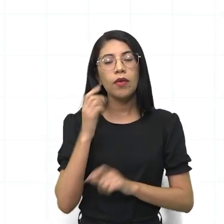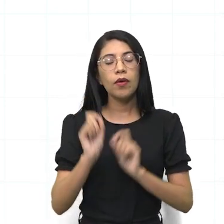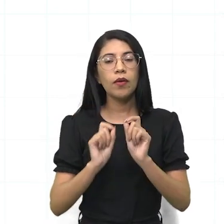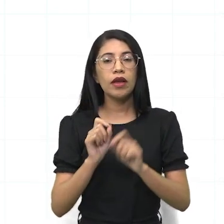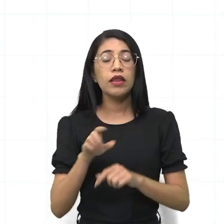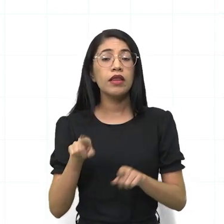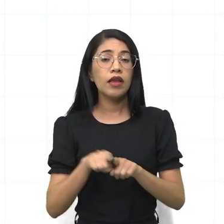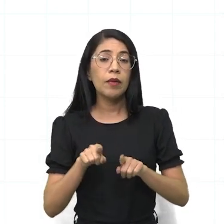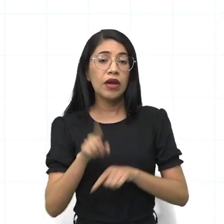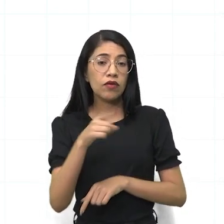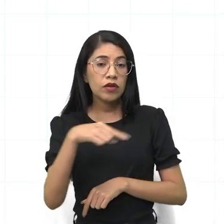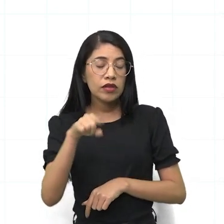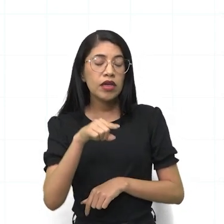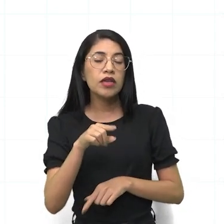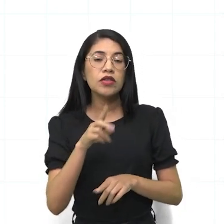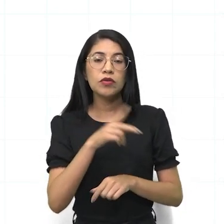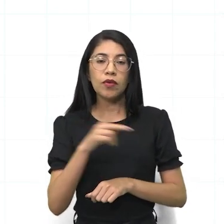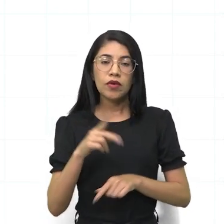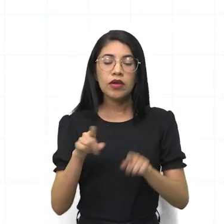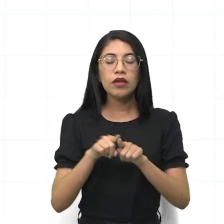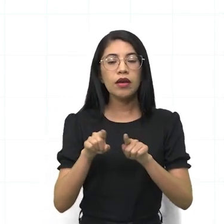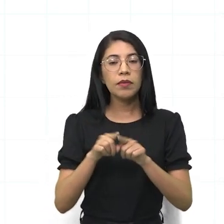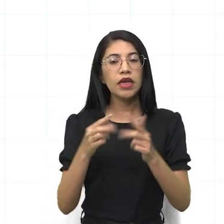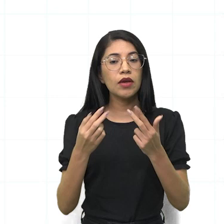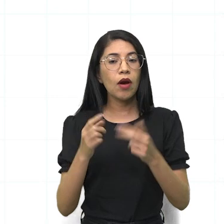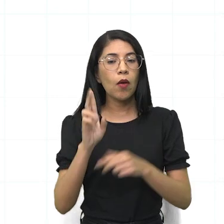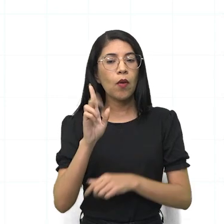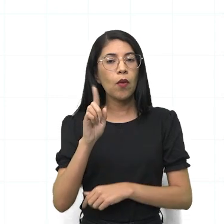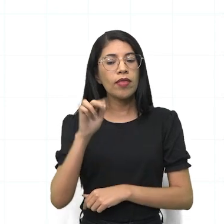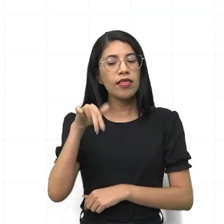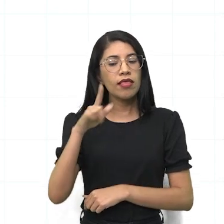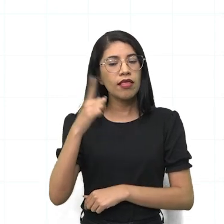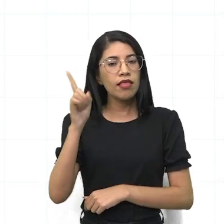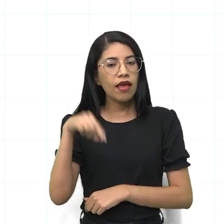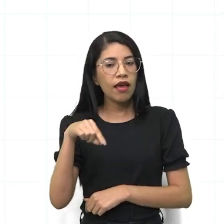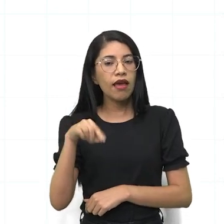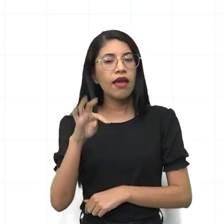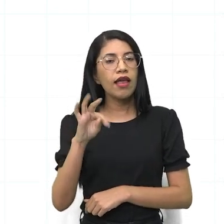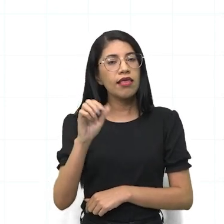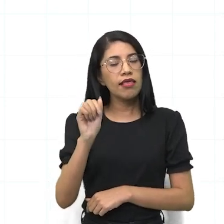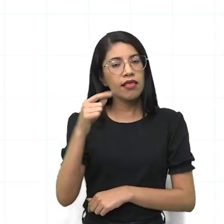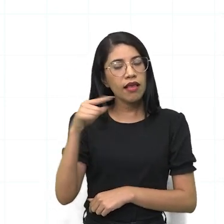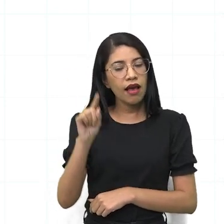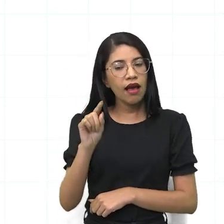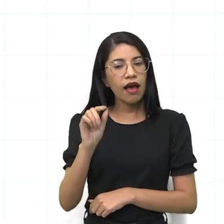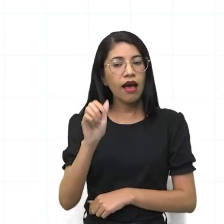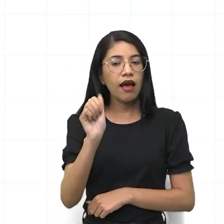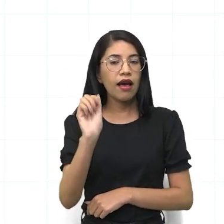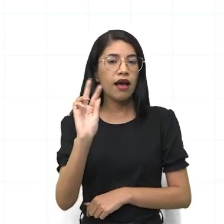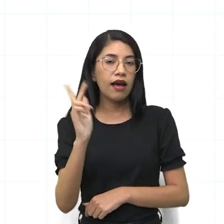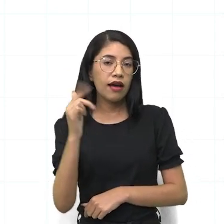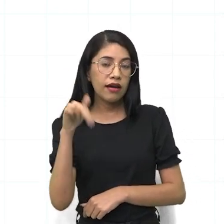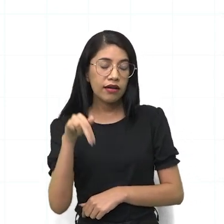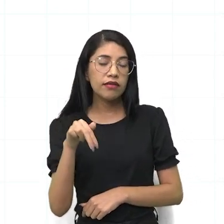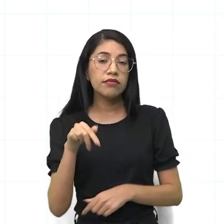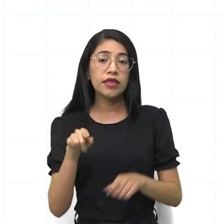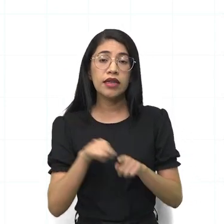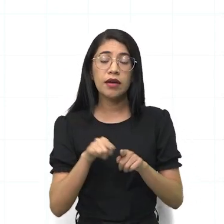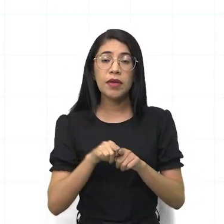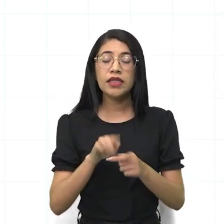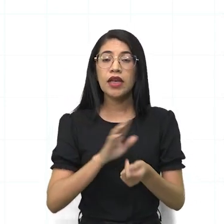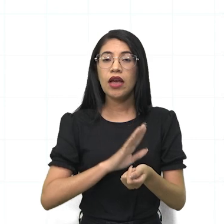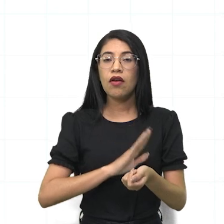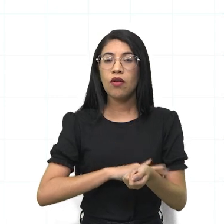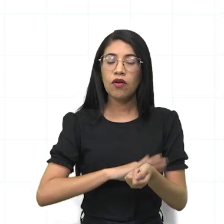professor de vocês fala bastante, né, tá, an, né, são vícios que, de